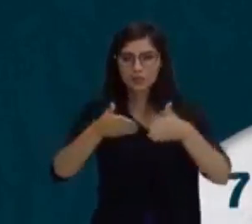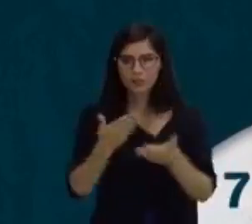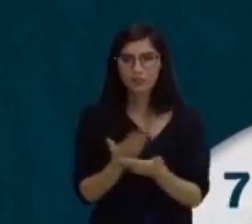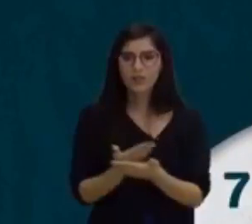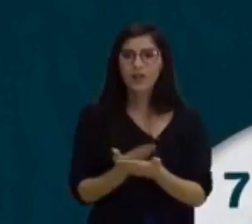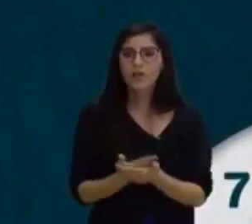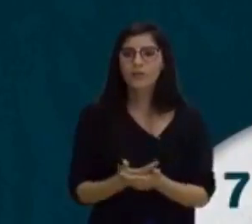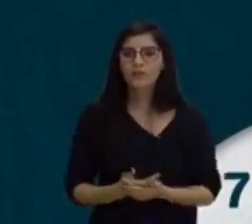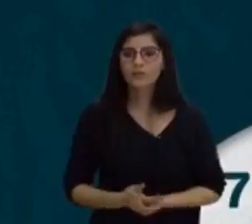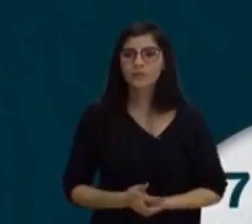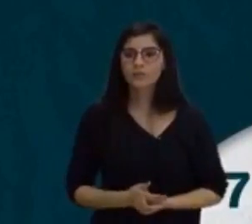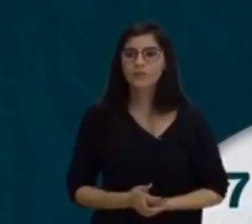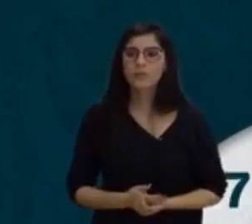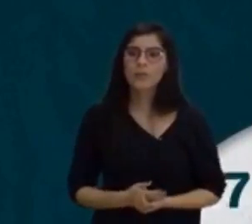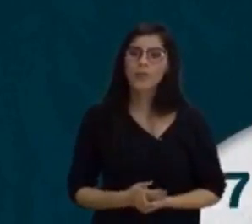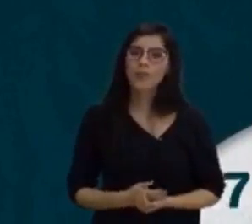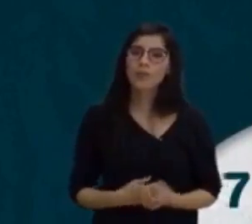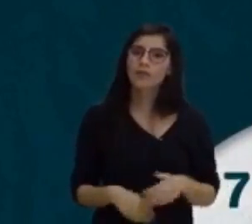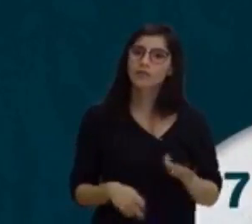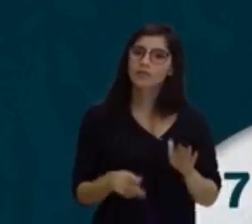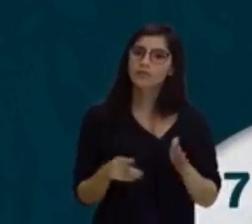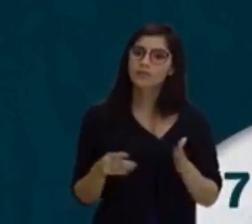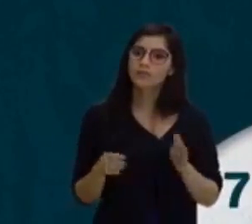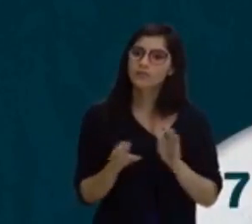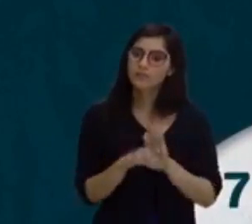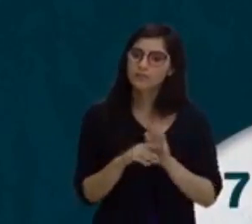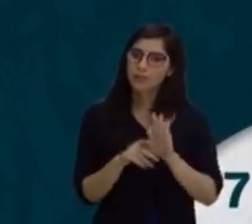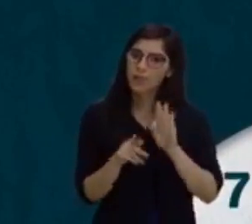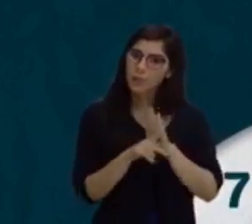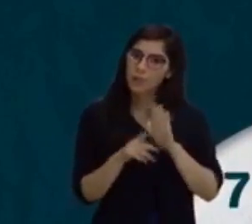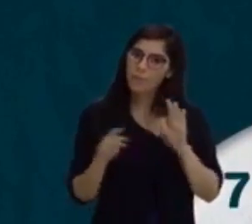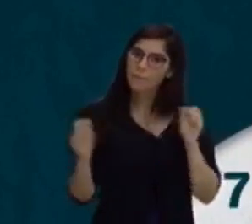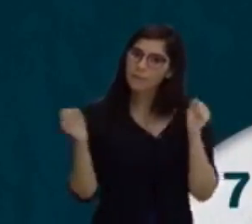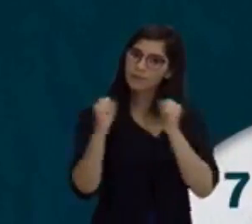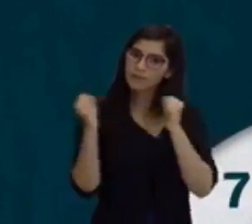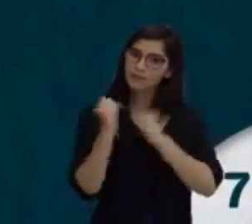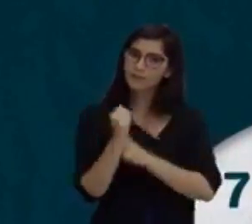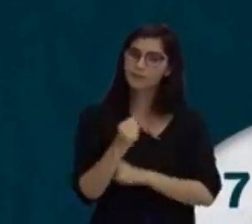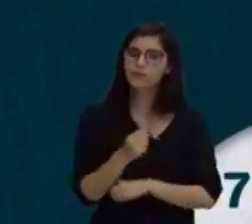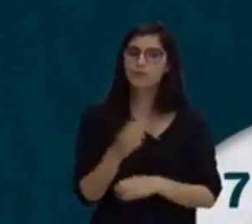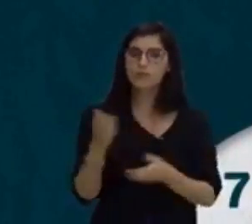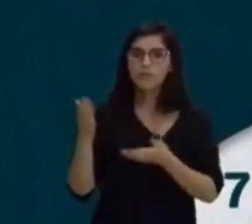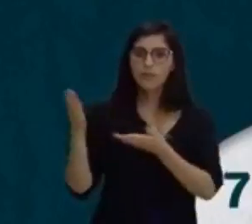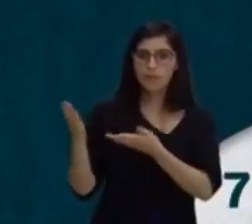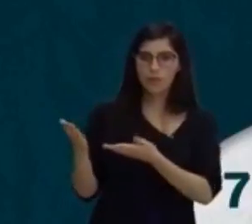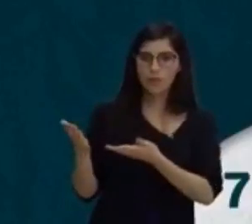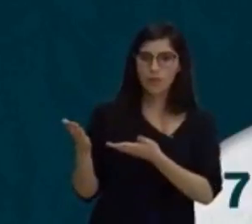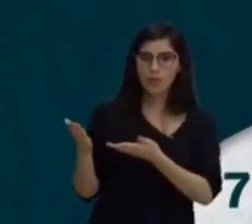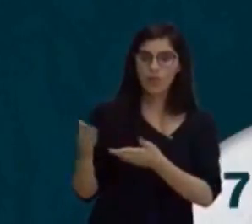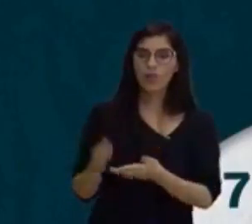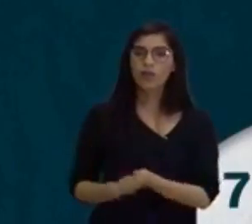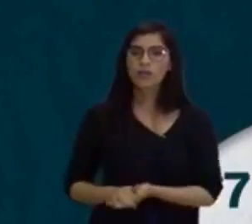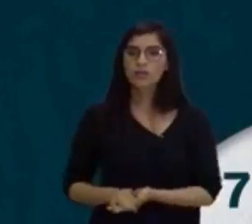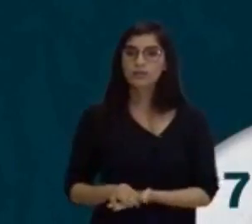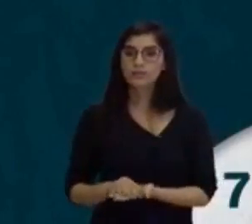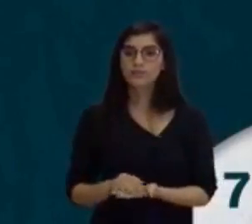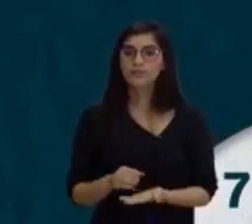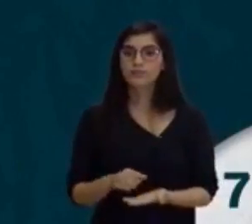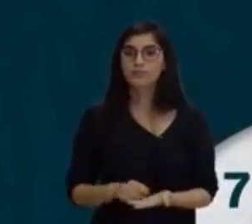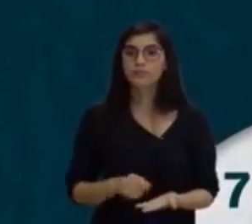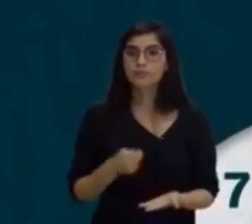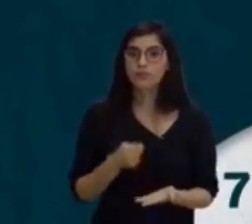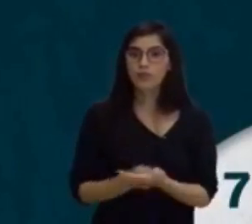de educação física. Flexibilidade pode ser definida como a capacidade de a